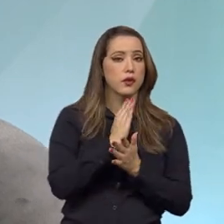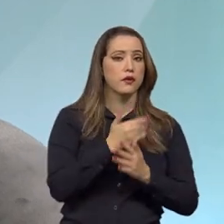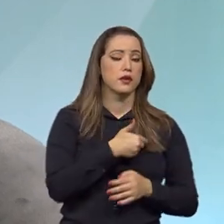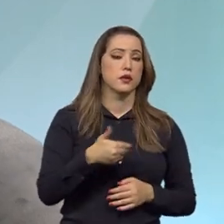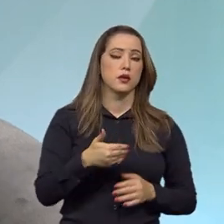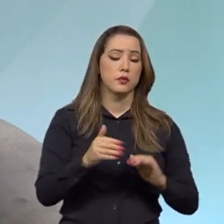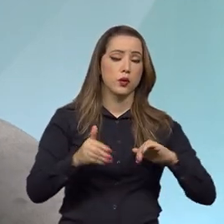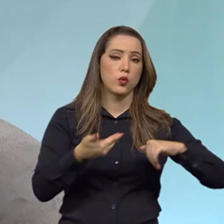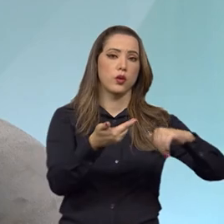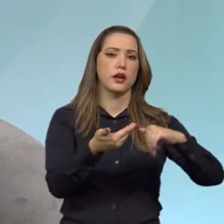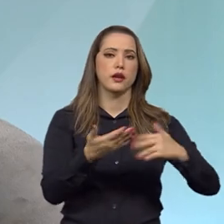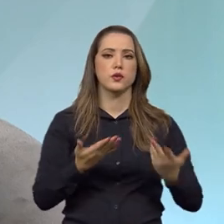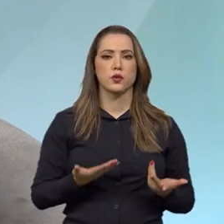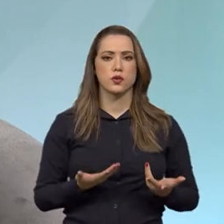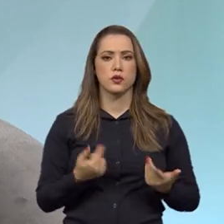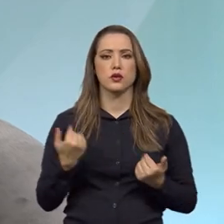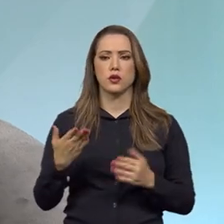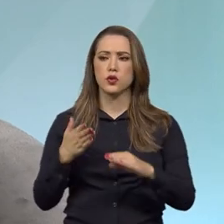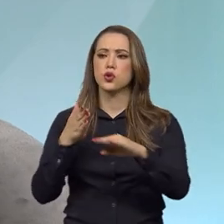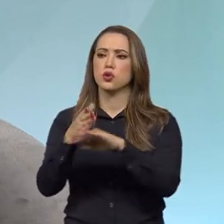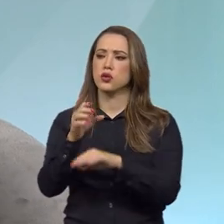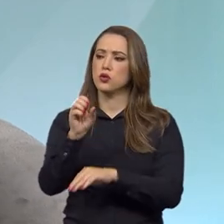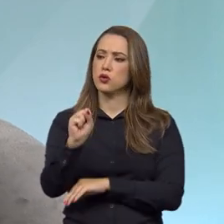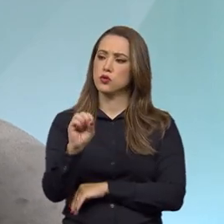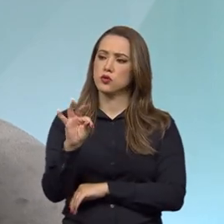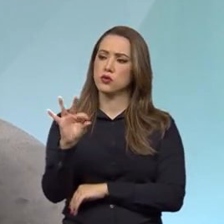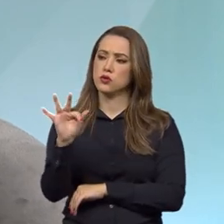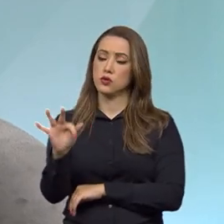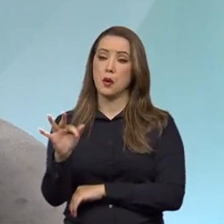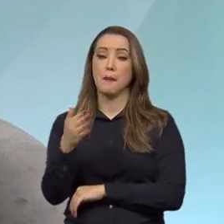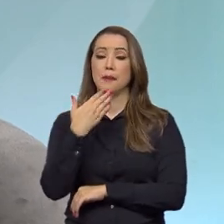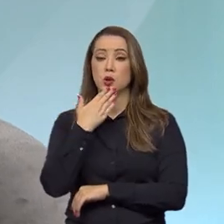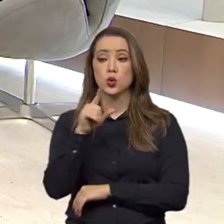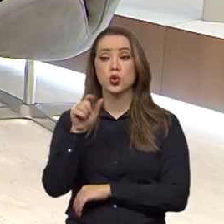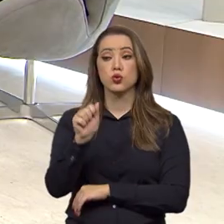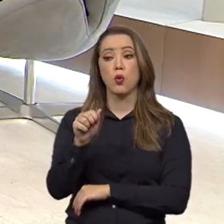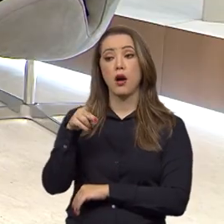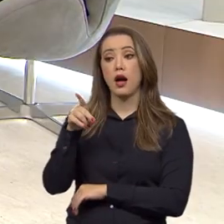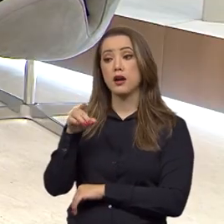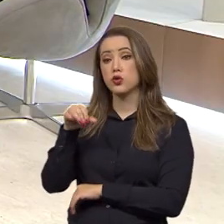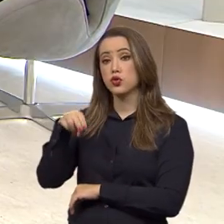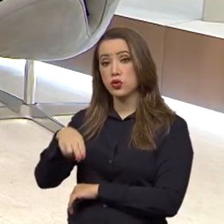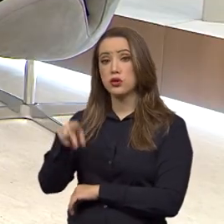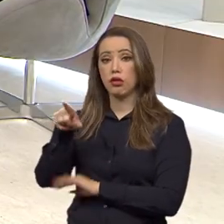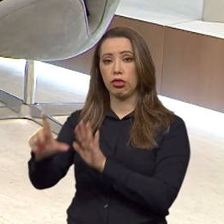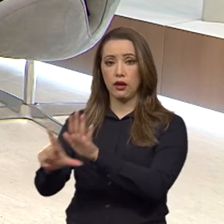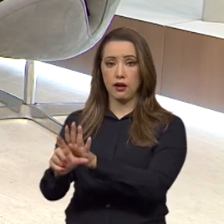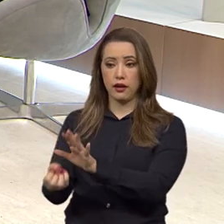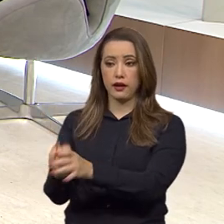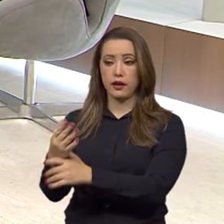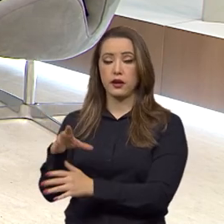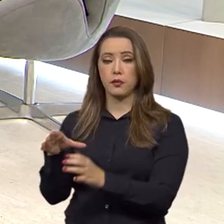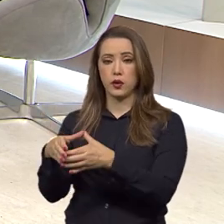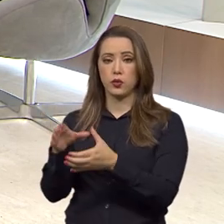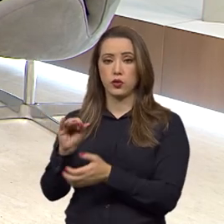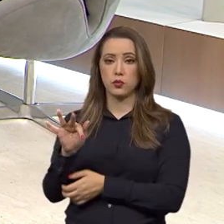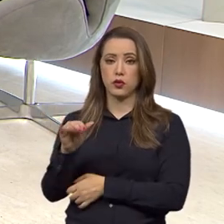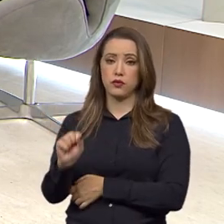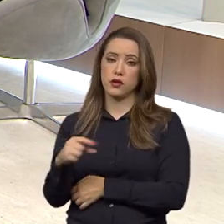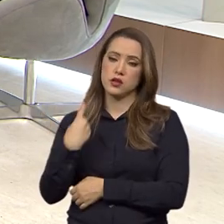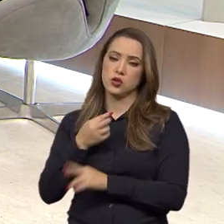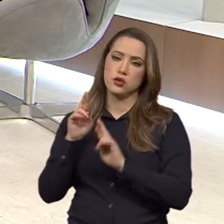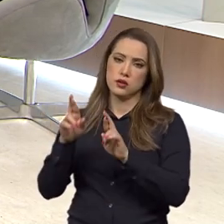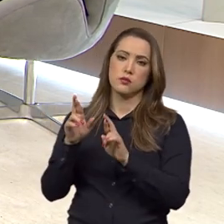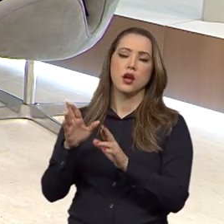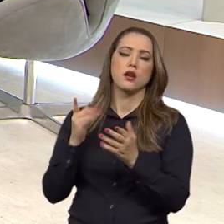Nacional. Por isso, entramos no Supremo Tribunal Federal com uma ação direta de constitucionalidade, já conseguimos eliminar e esperamos que isso seja cumprido. Isso é